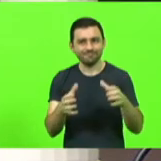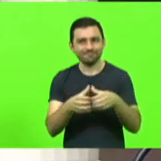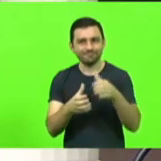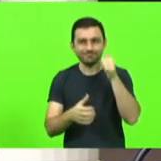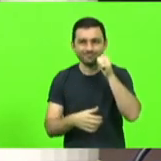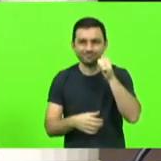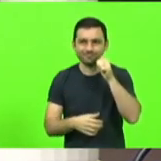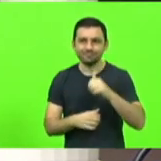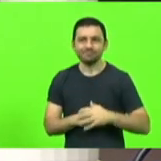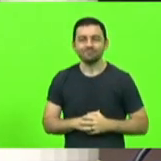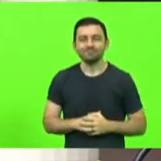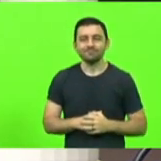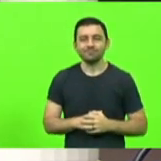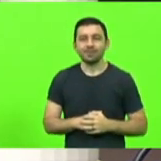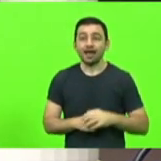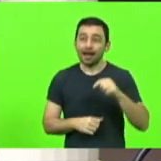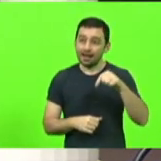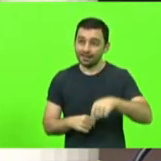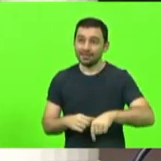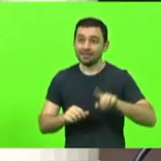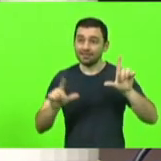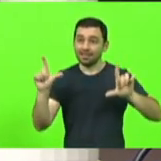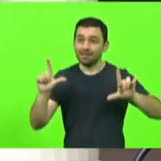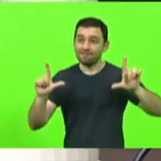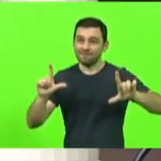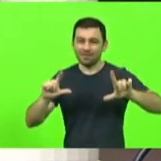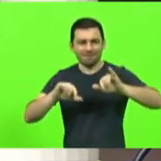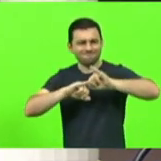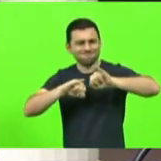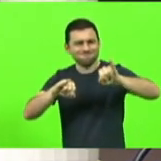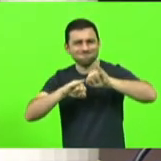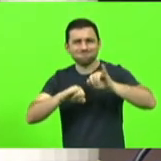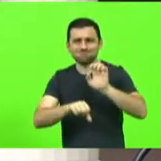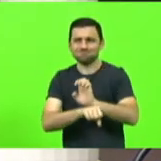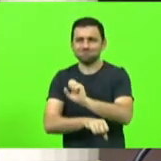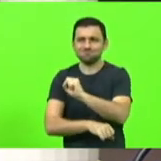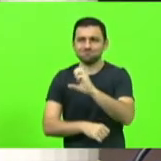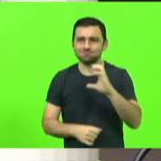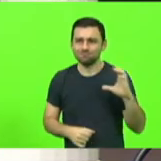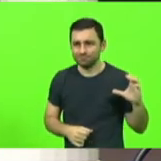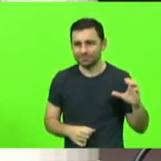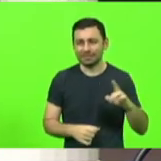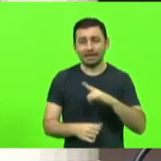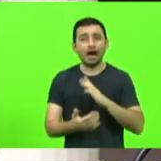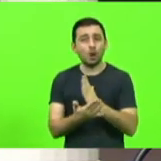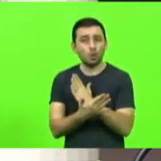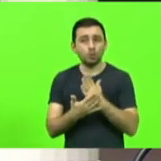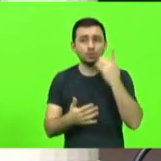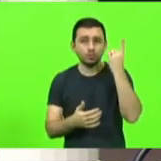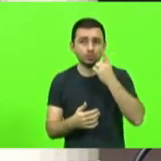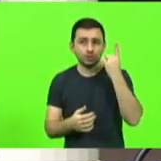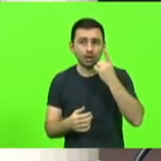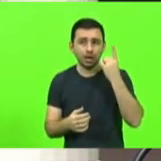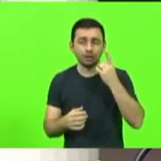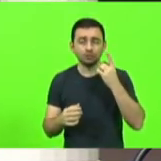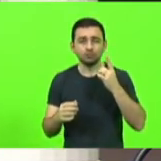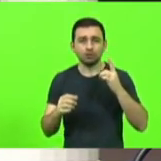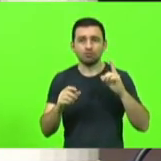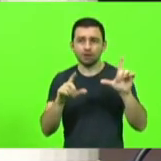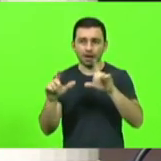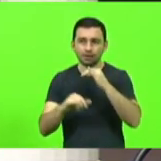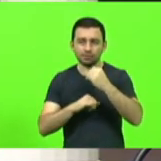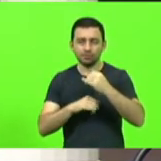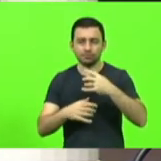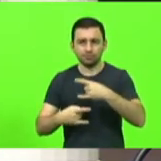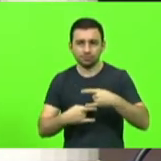tudo é a nossa tv aqui está para todo o estado de Santa Catarina nós temos alguns deputados que estão em tela mas a